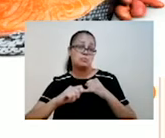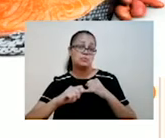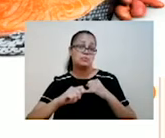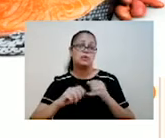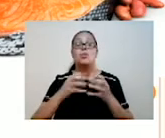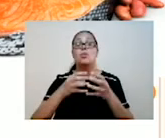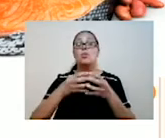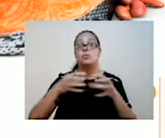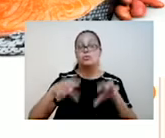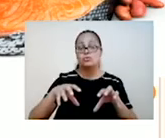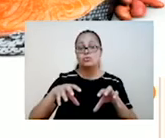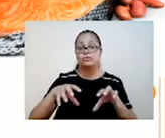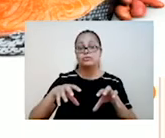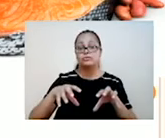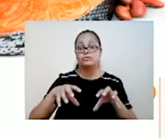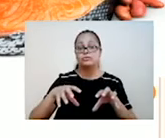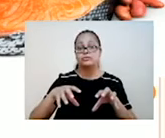Proteins. Proteínas.